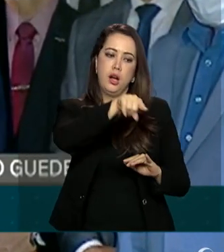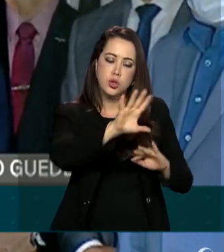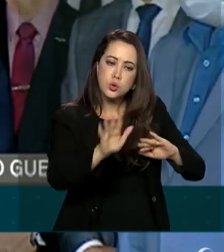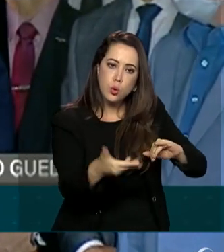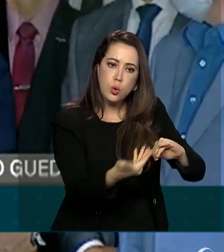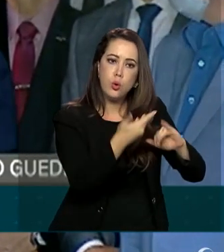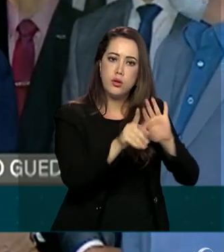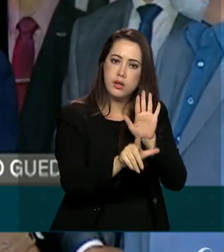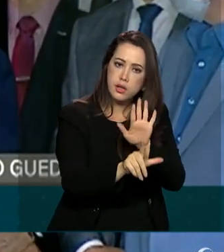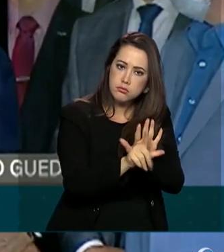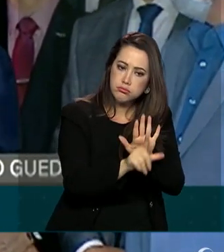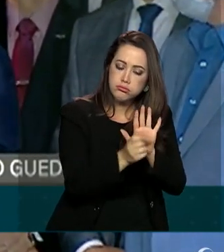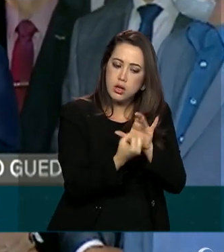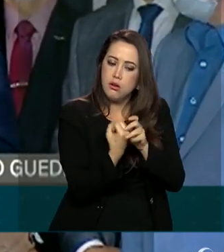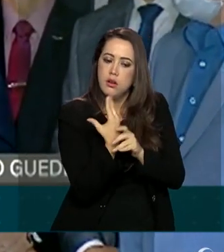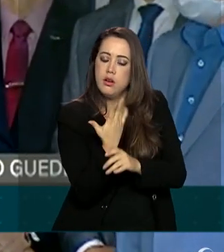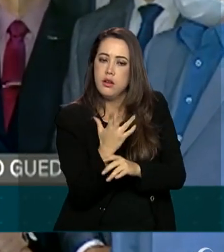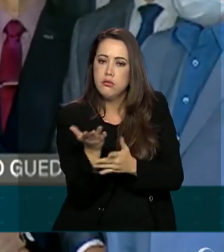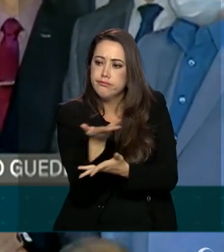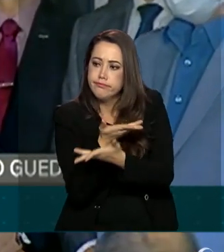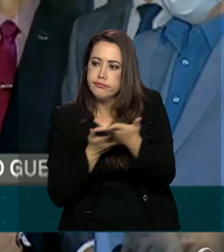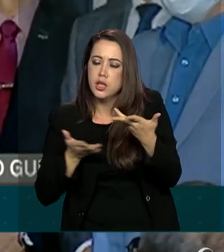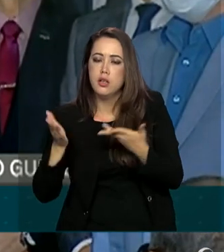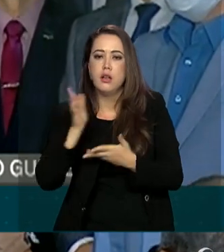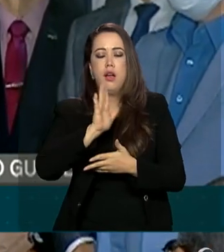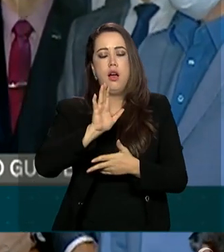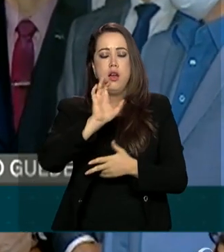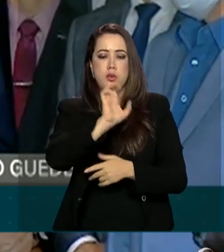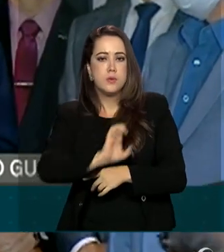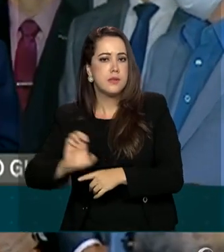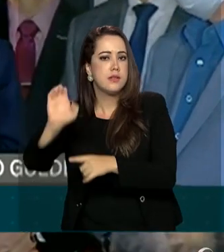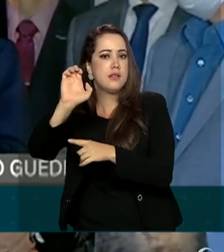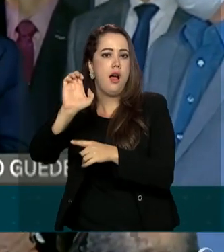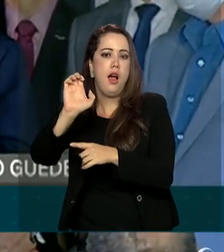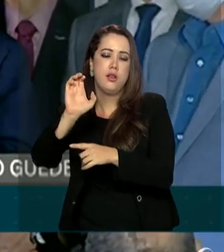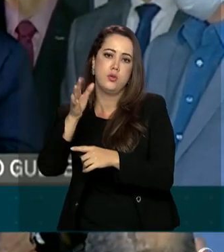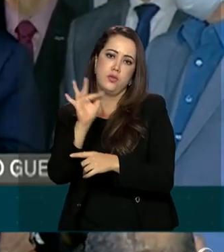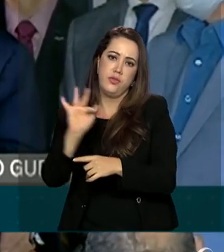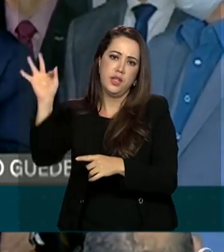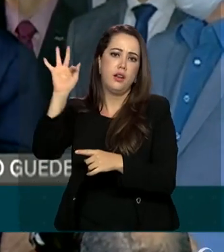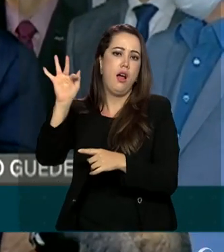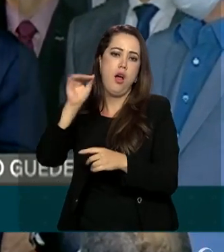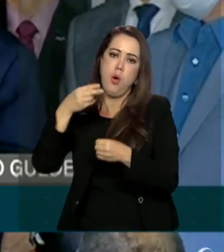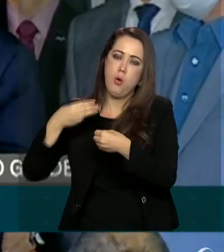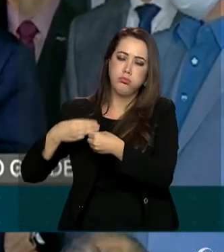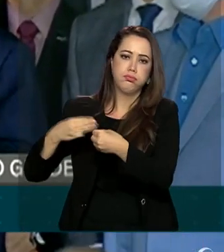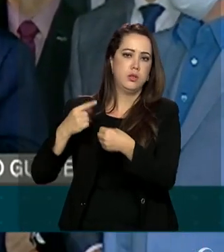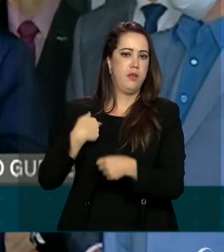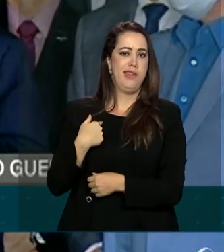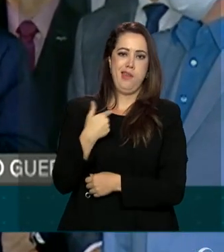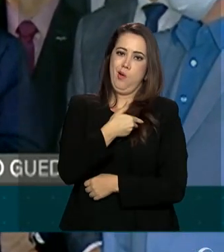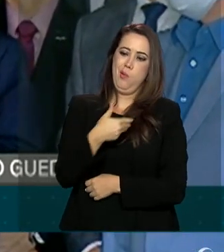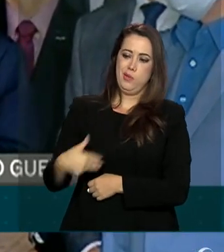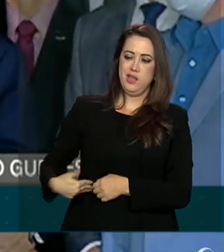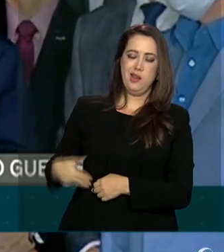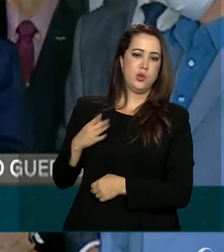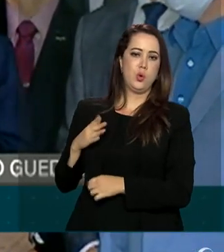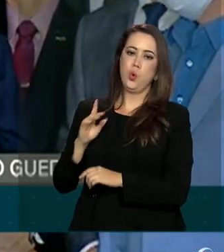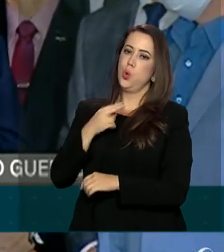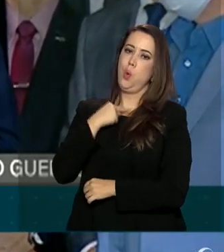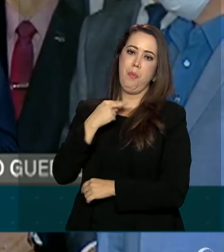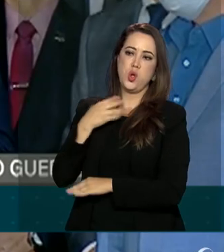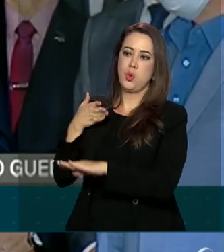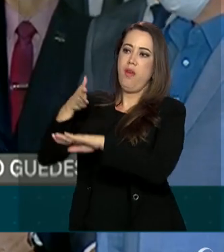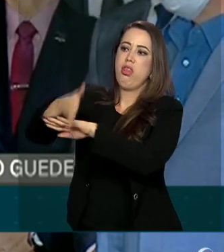relações entre os entes federativos. Eu não posso invadir o território dos prefeitos, falando sobre